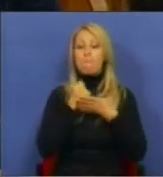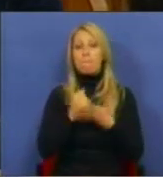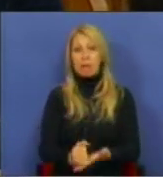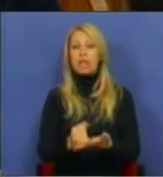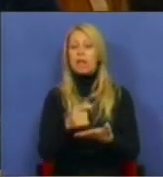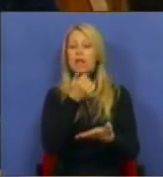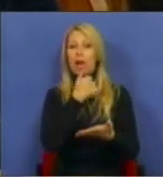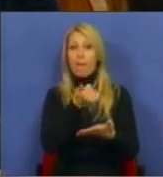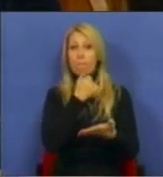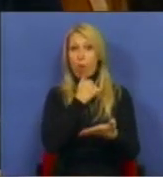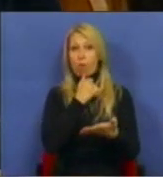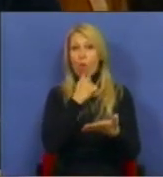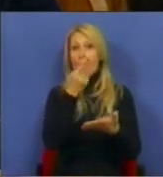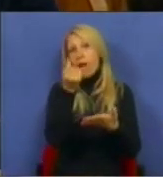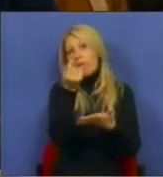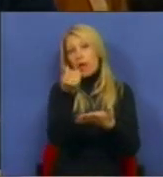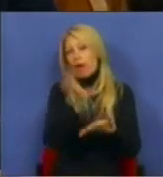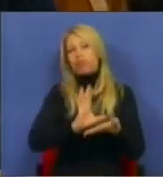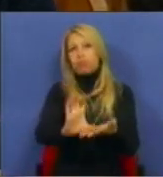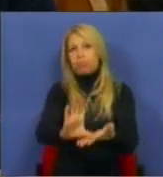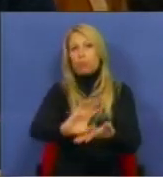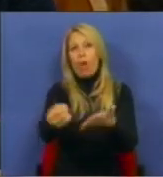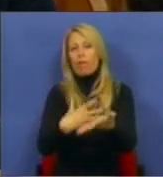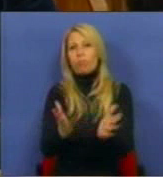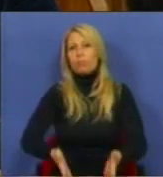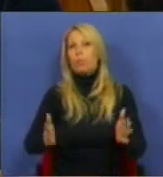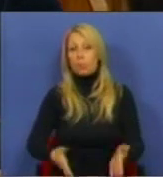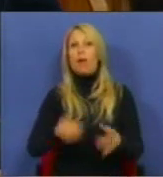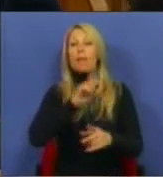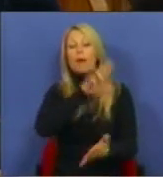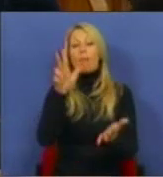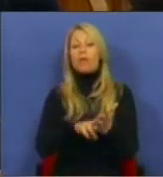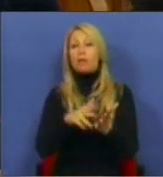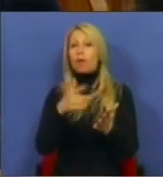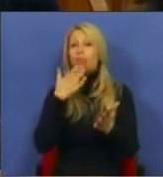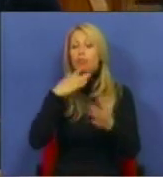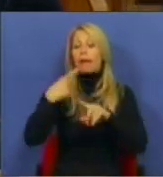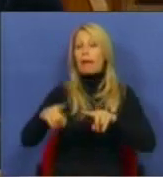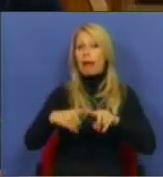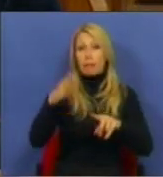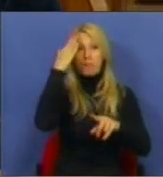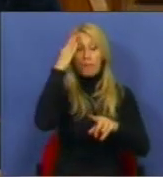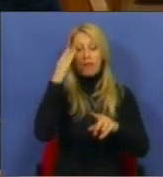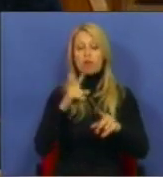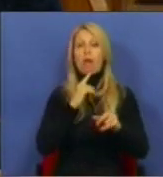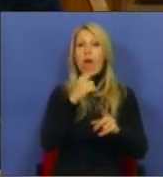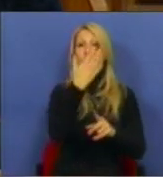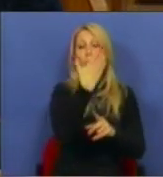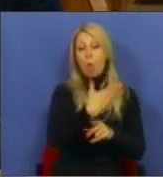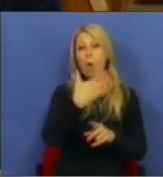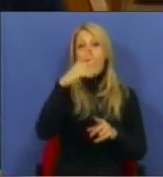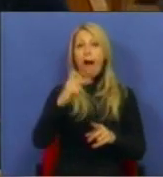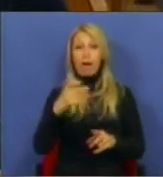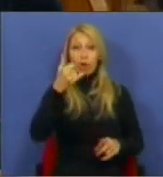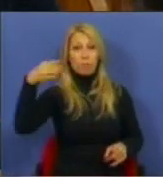que o instrumento fundamental do crédito, previsto no Decreto-Lei nº 1A-2010 de 4 de